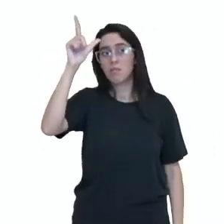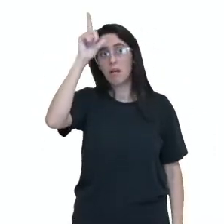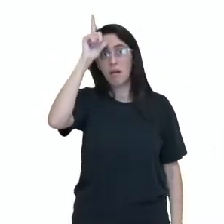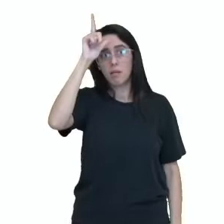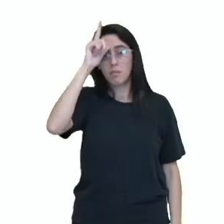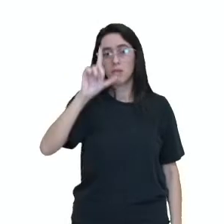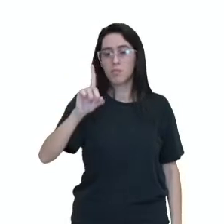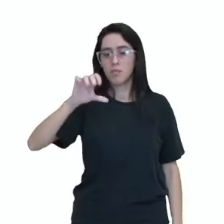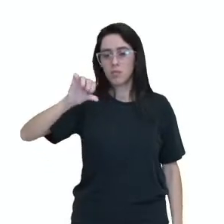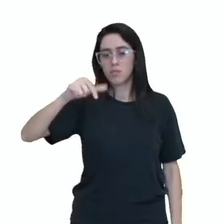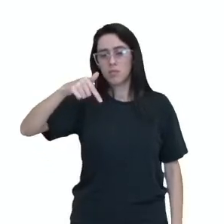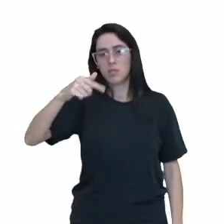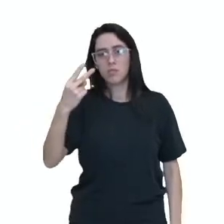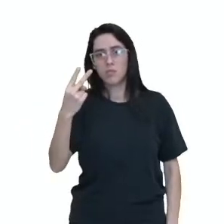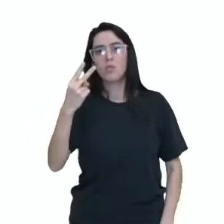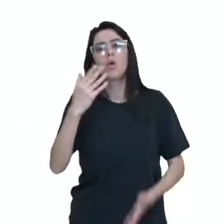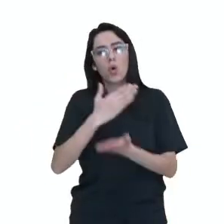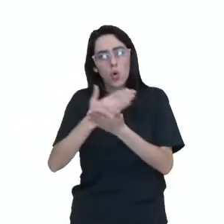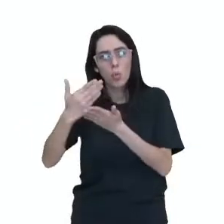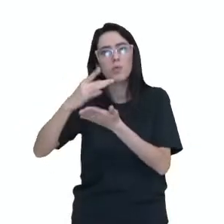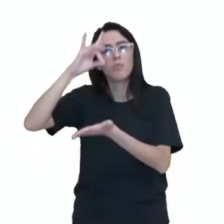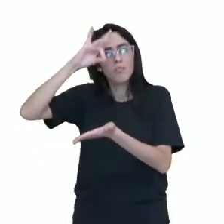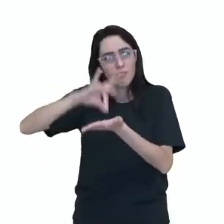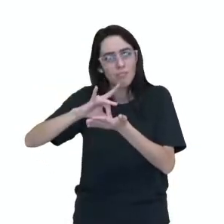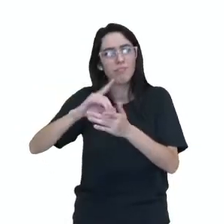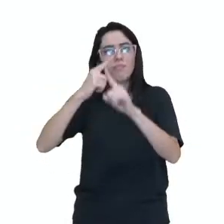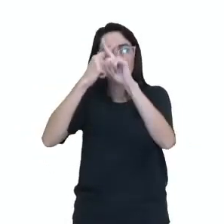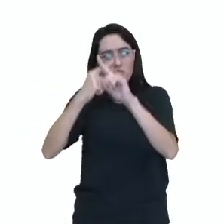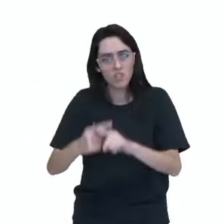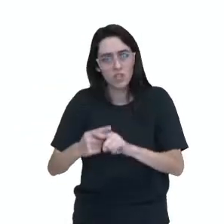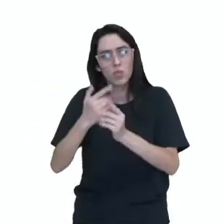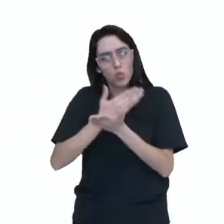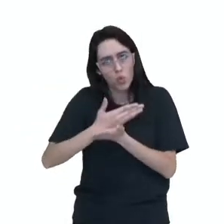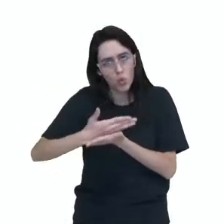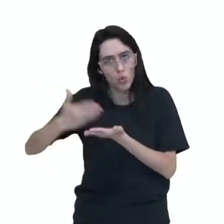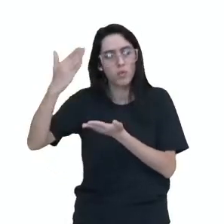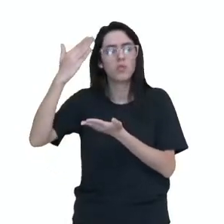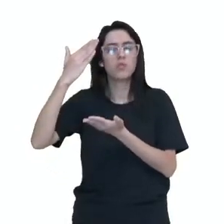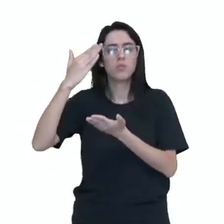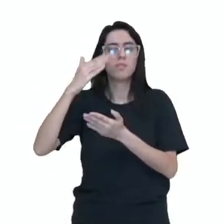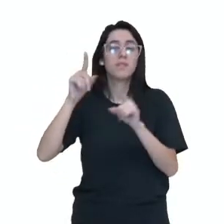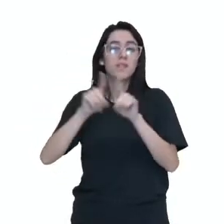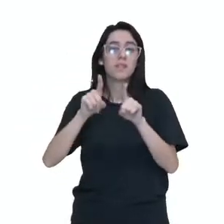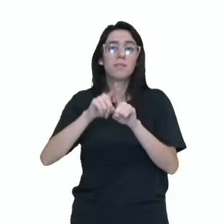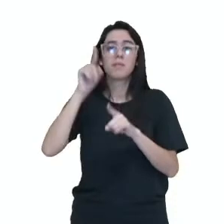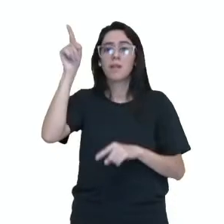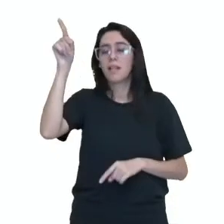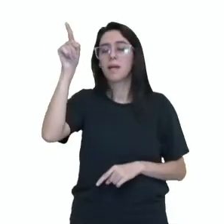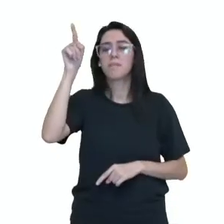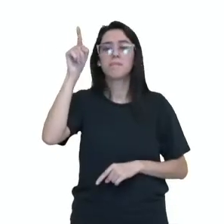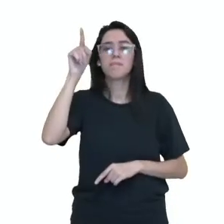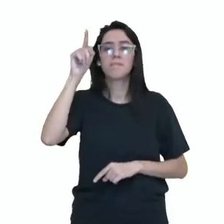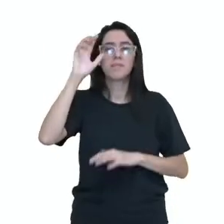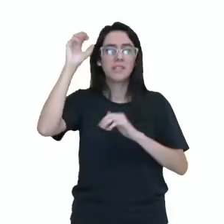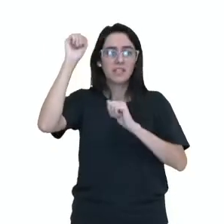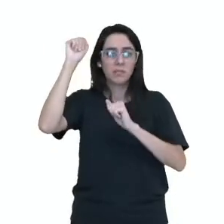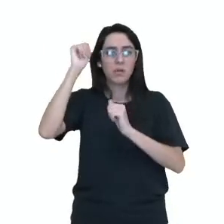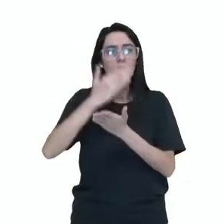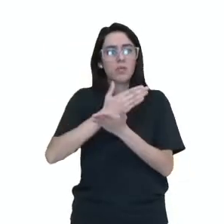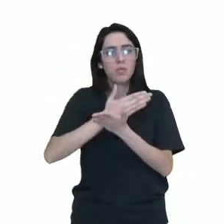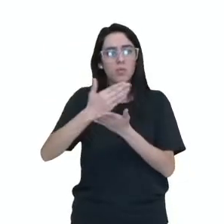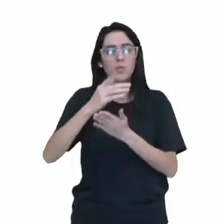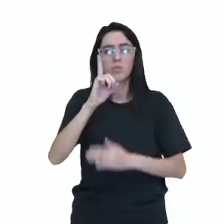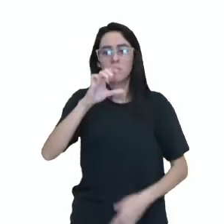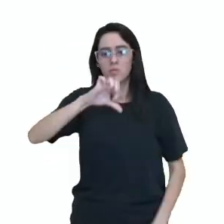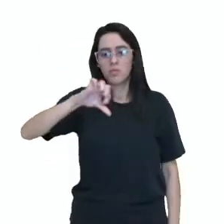que ele realmente começou a fazer parte do programa oficialmente. E em Barcelona, em 1992, foi quando